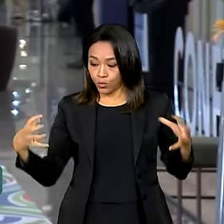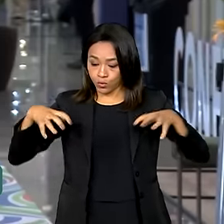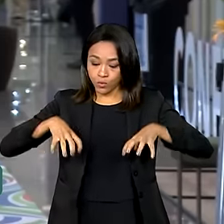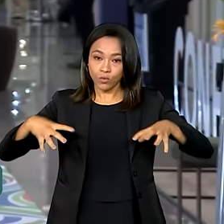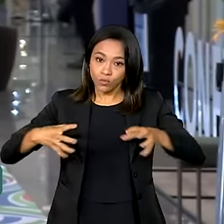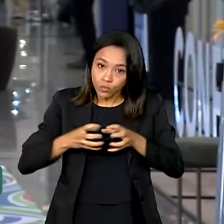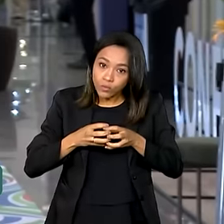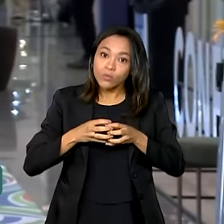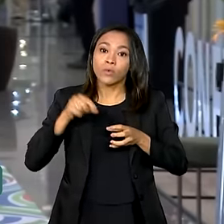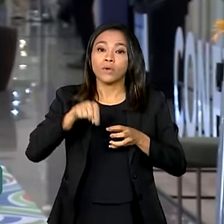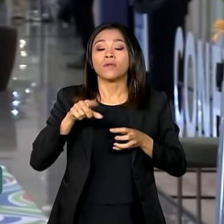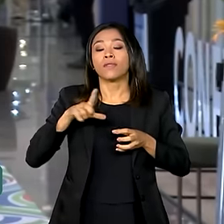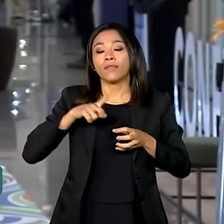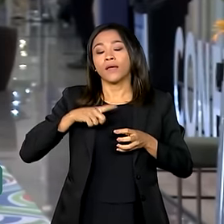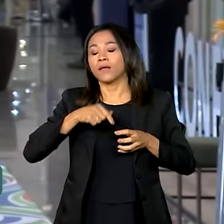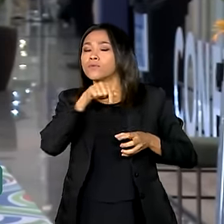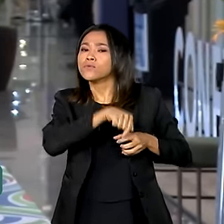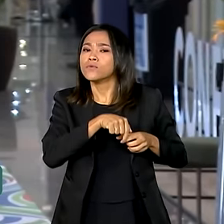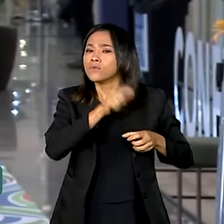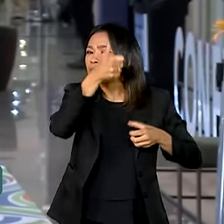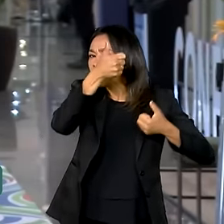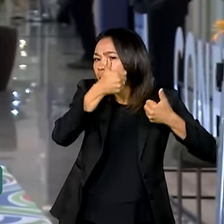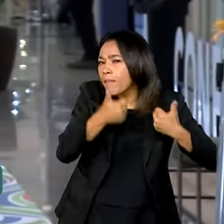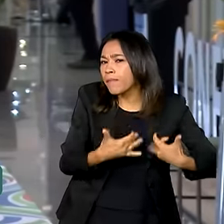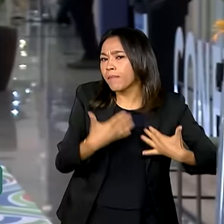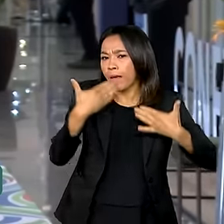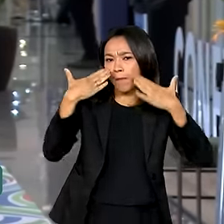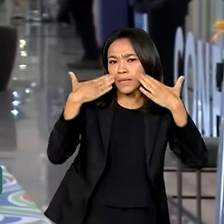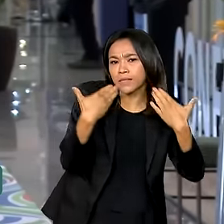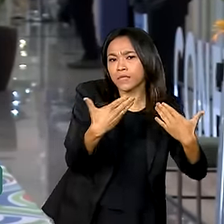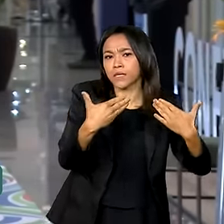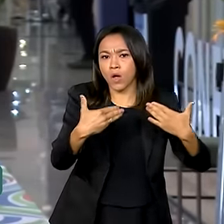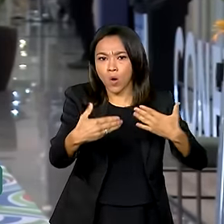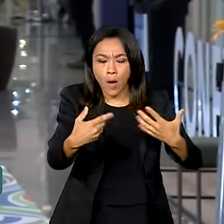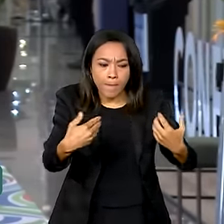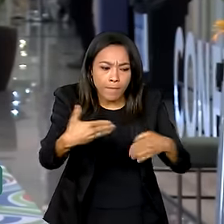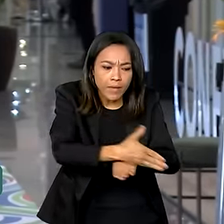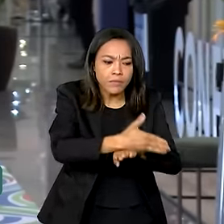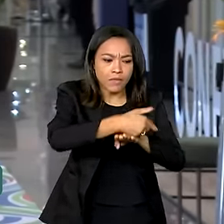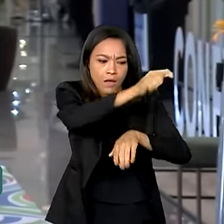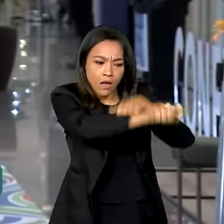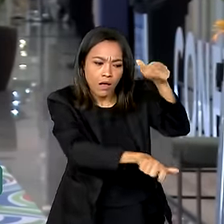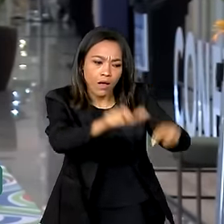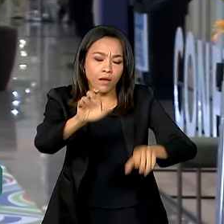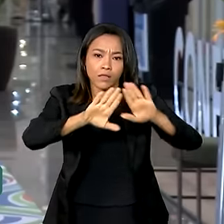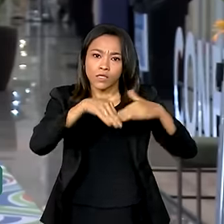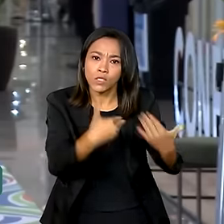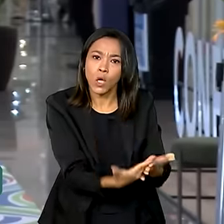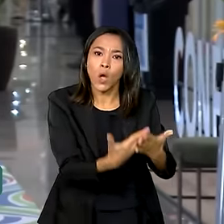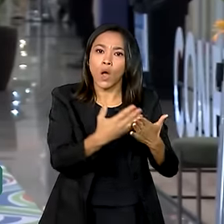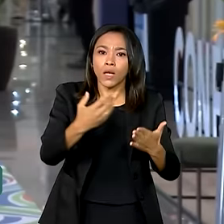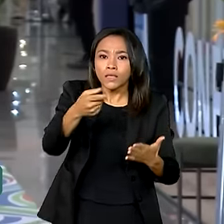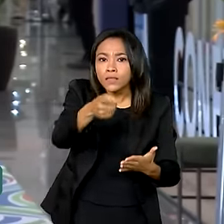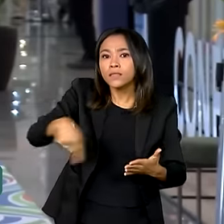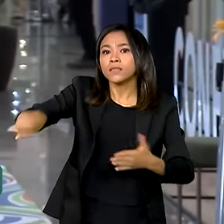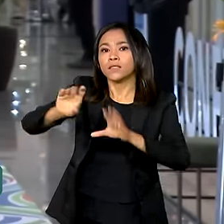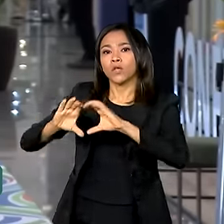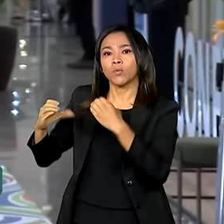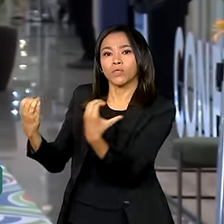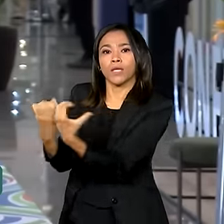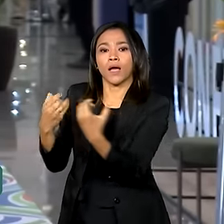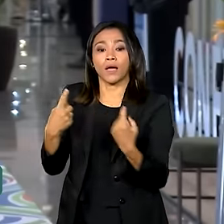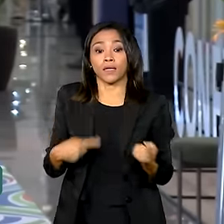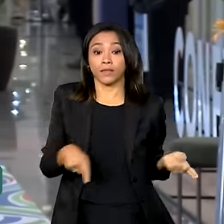uma apresentação da Unicef sobre o engajamento entre escolas e comunidades e encontros bilaterais,